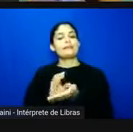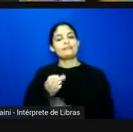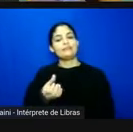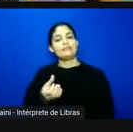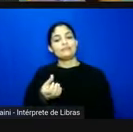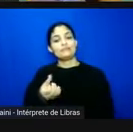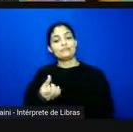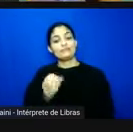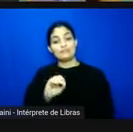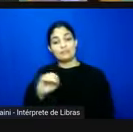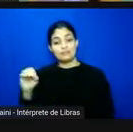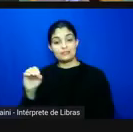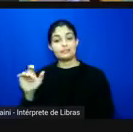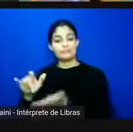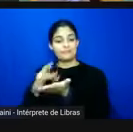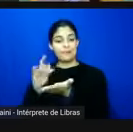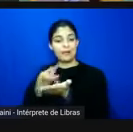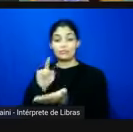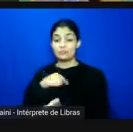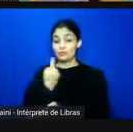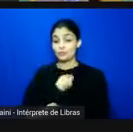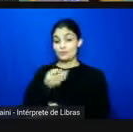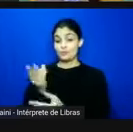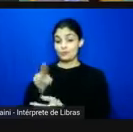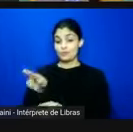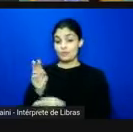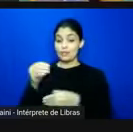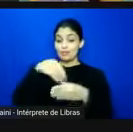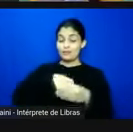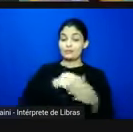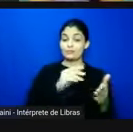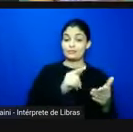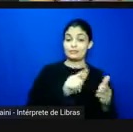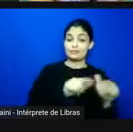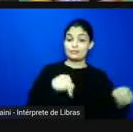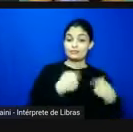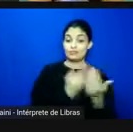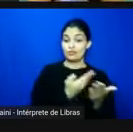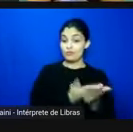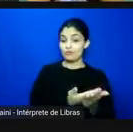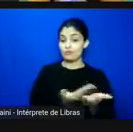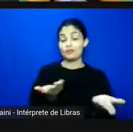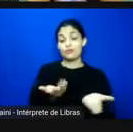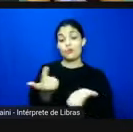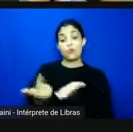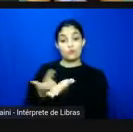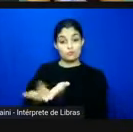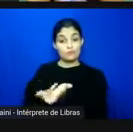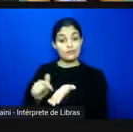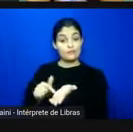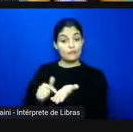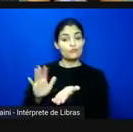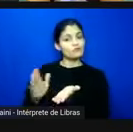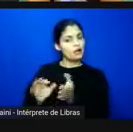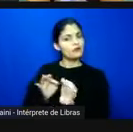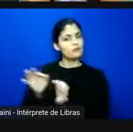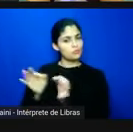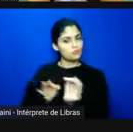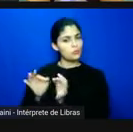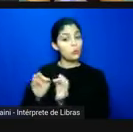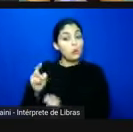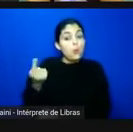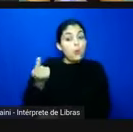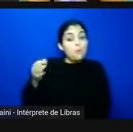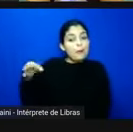que vai ser utilizada em sala de aula e o livro mesmo já organiza de modo que uma página dele